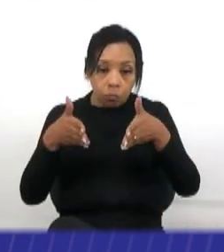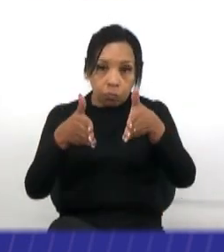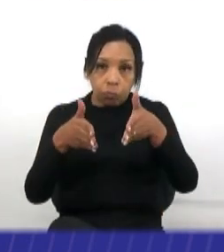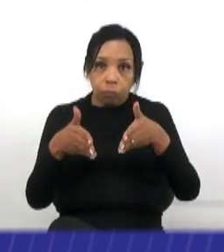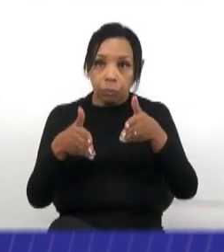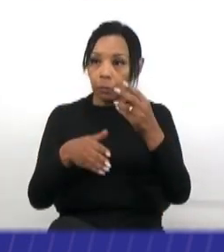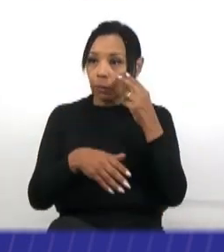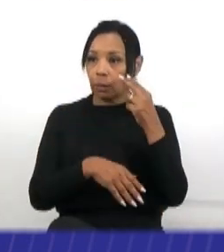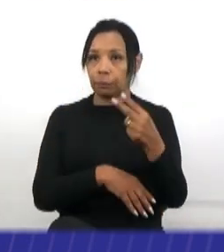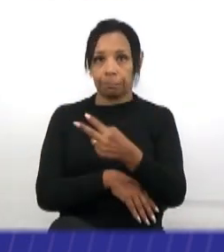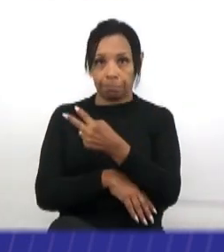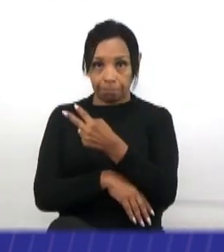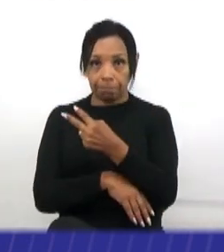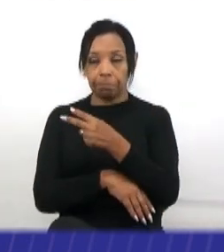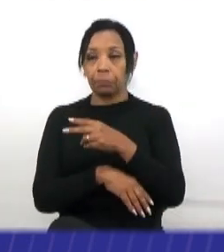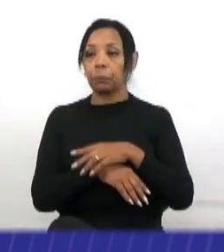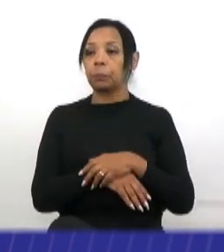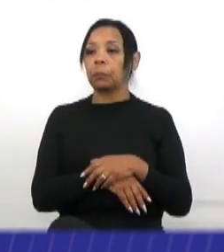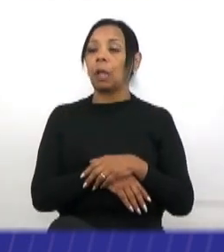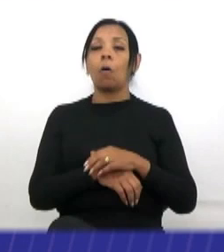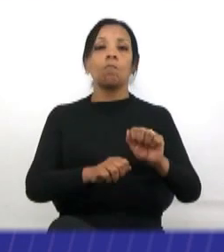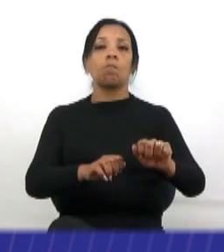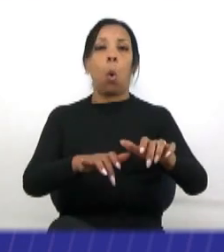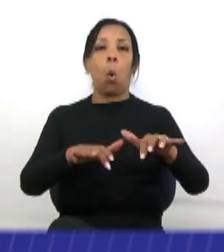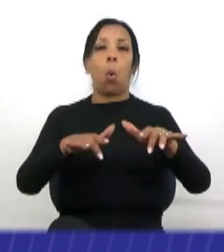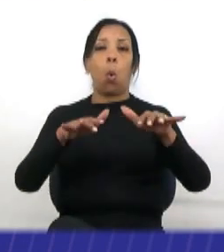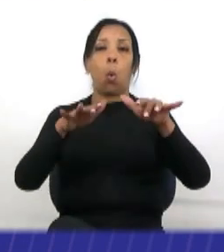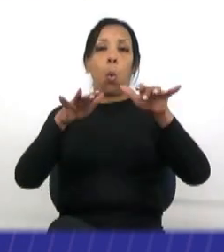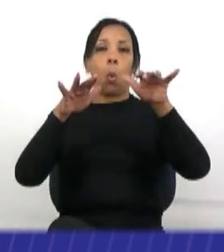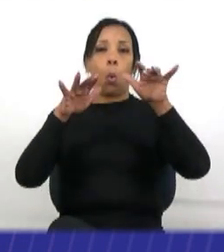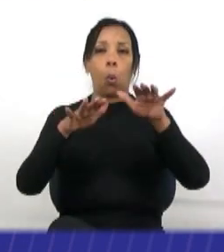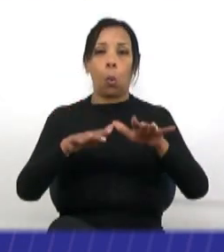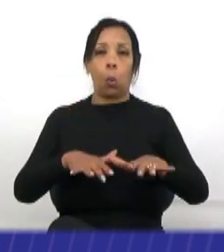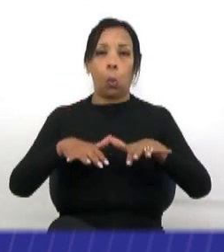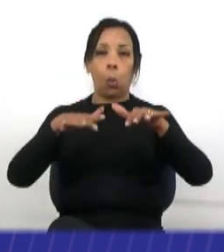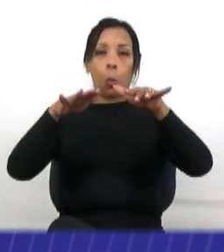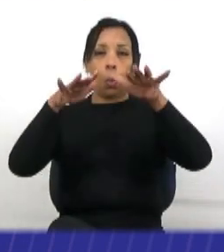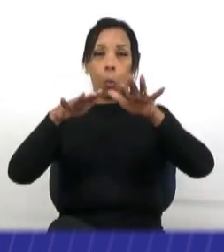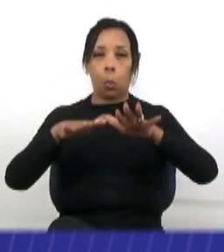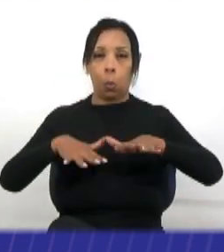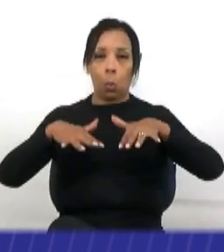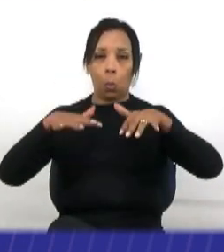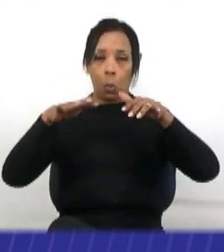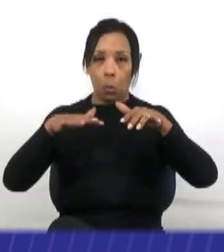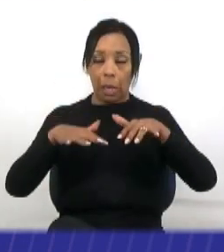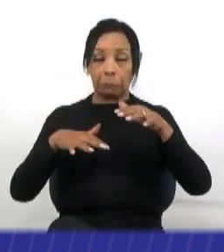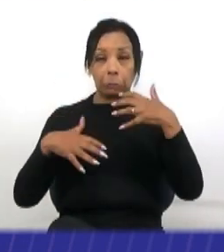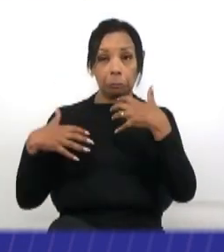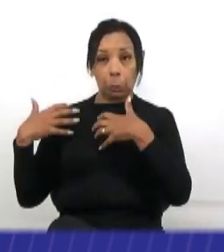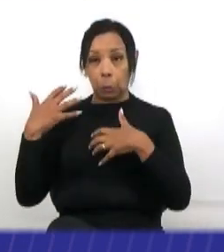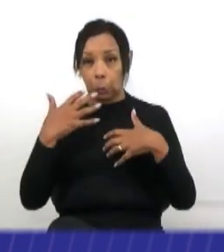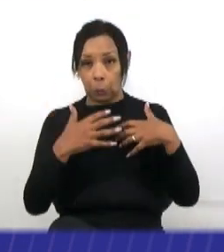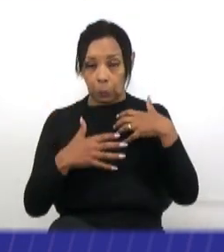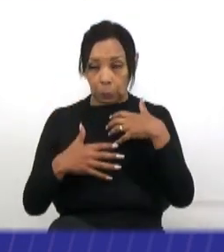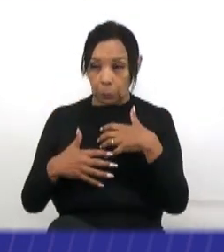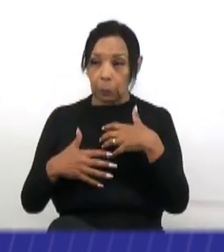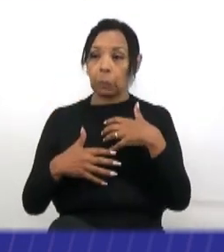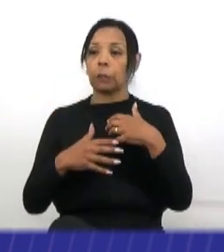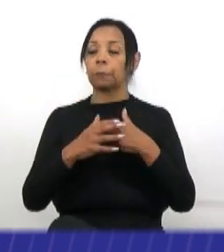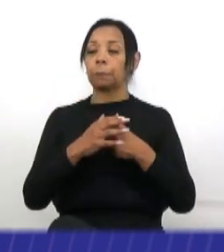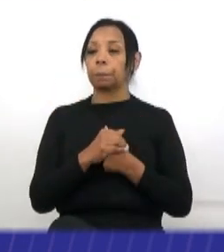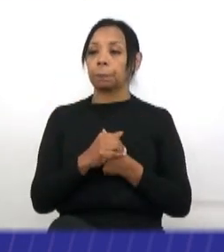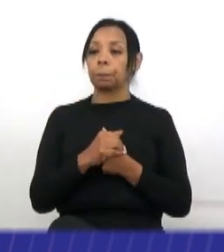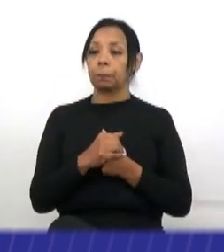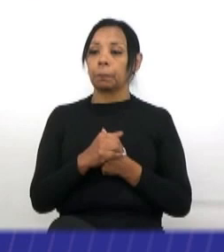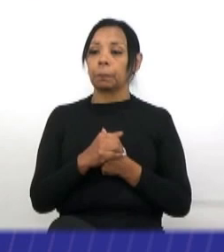E causa um pó de incômodo muito grande aqui. Vai chegar aqui o vídeo,